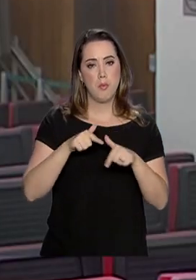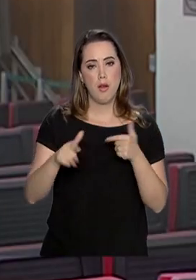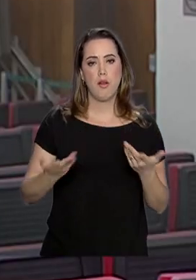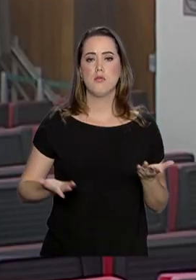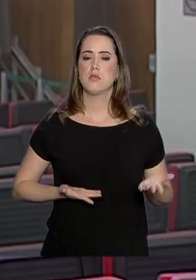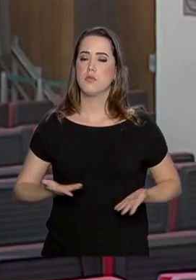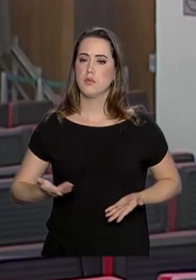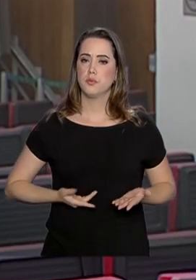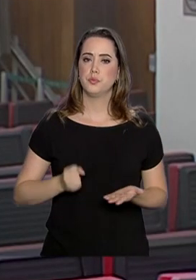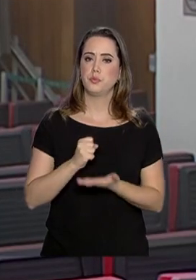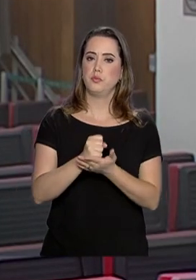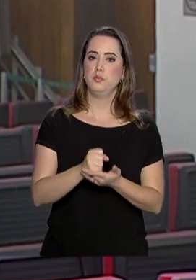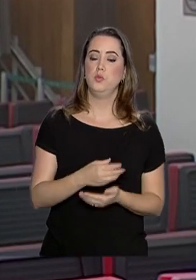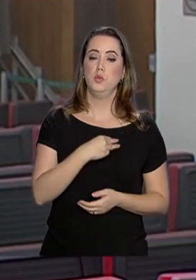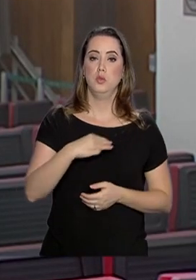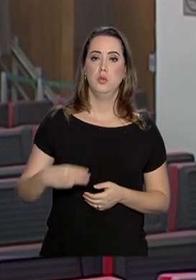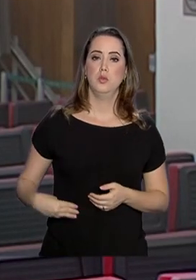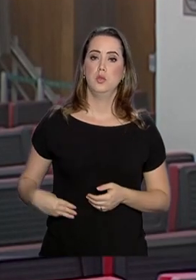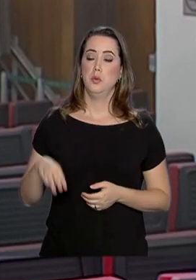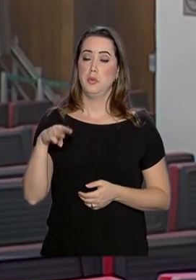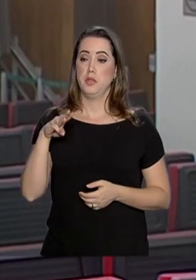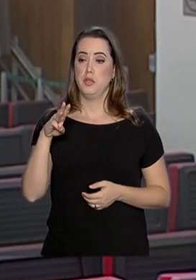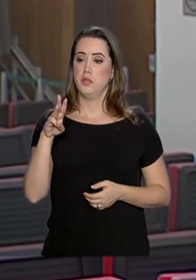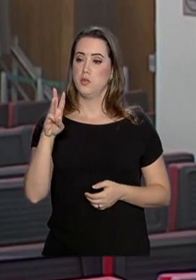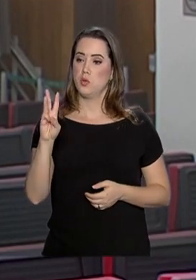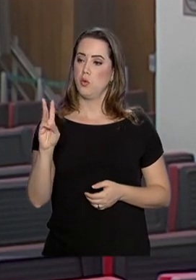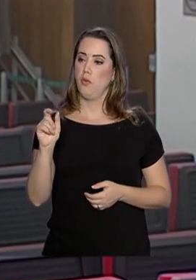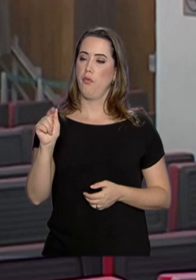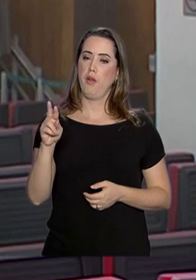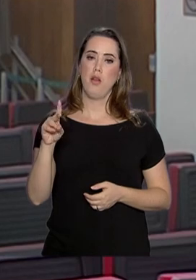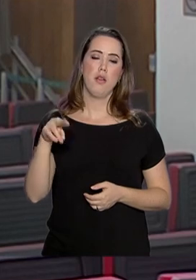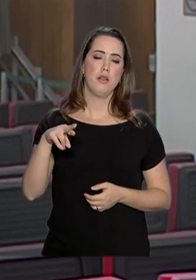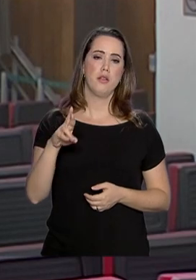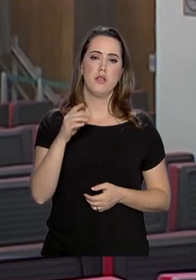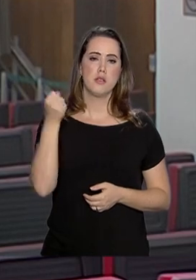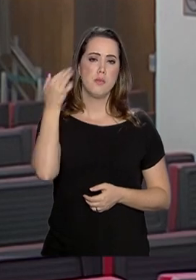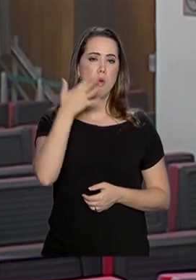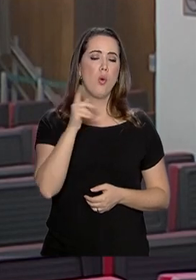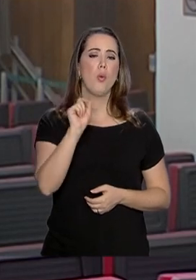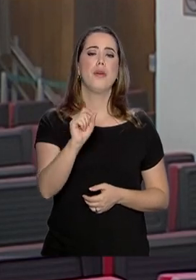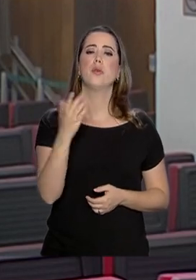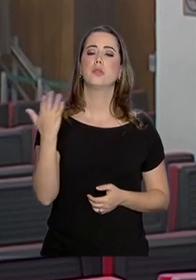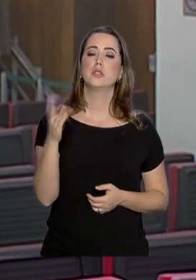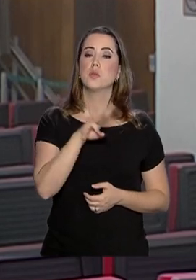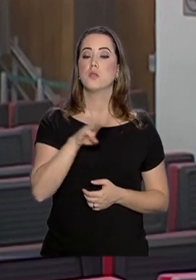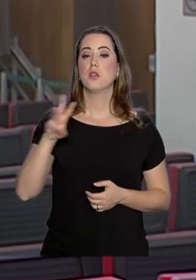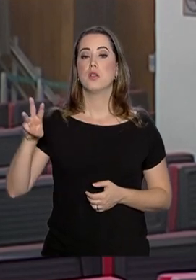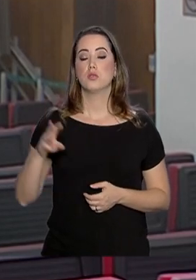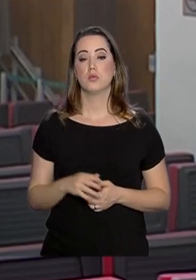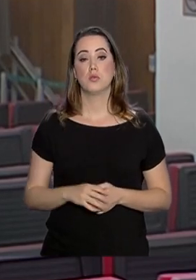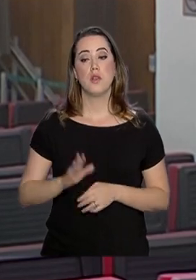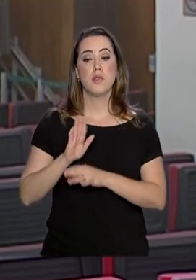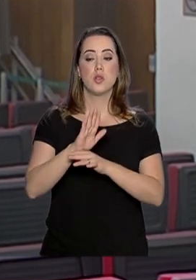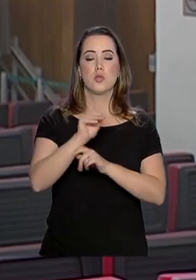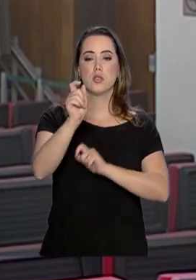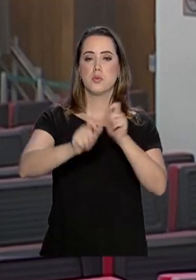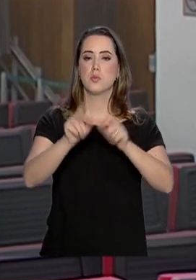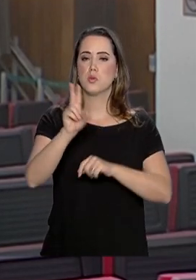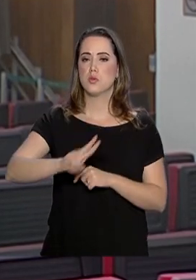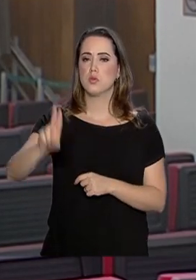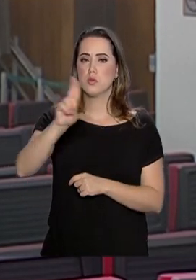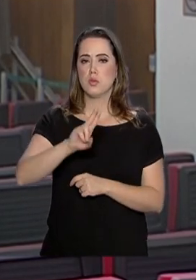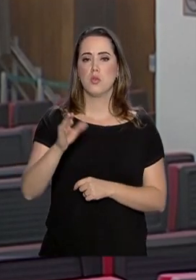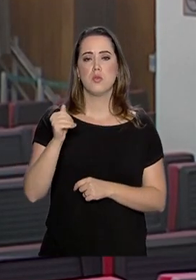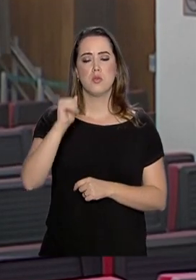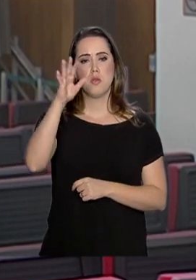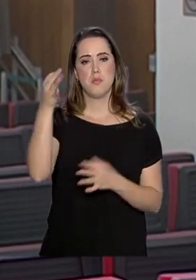da Controladoria Geral da União, Wagner Rosário, explicou que esse portal é uma ferramenta que vai ajudar os gestores a usarem de